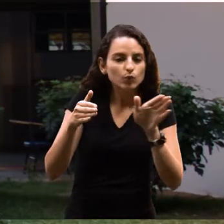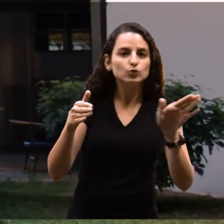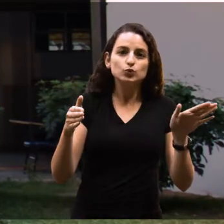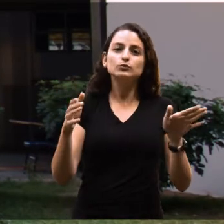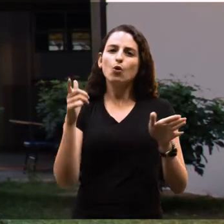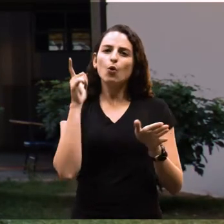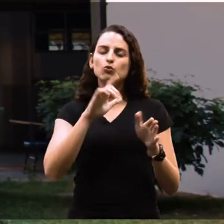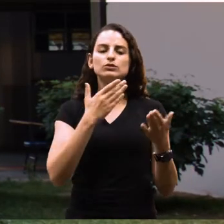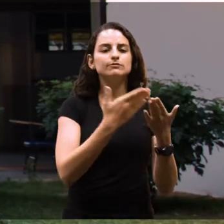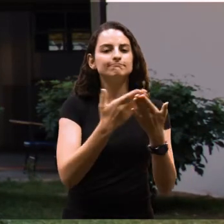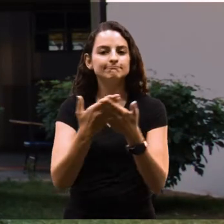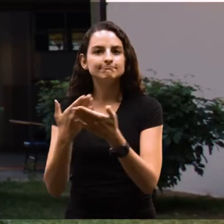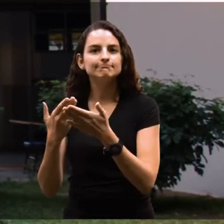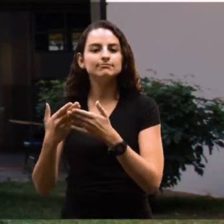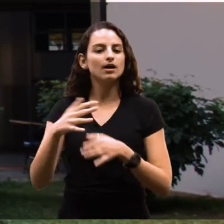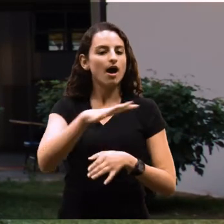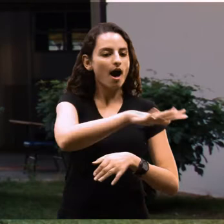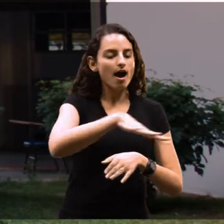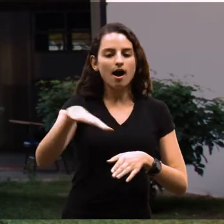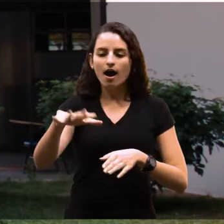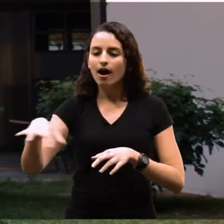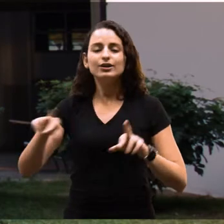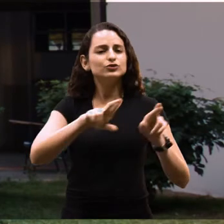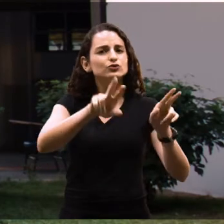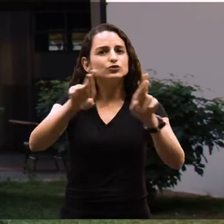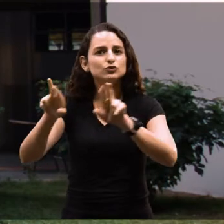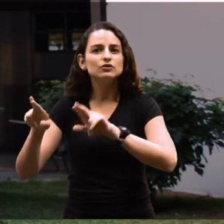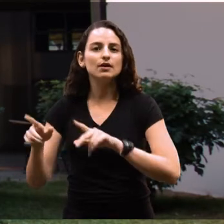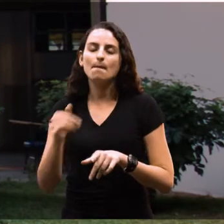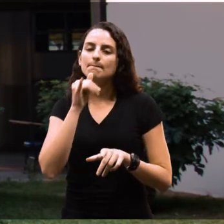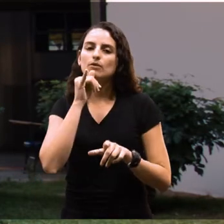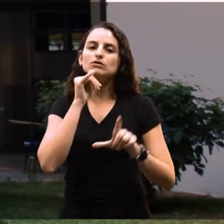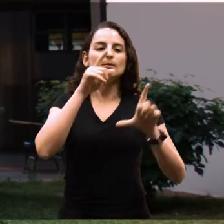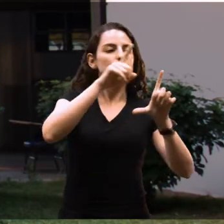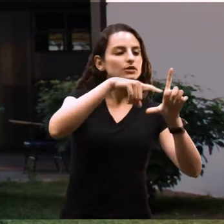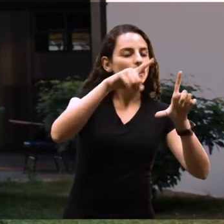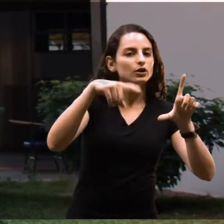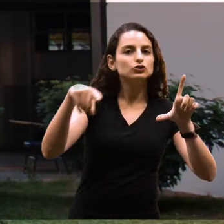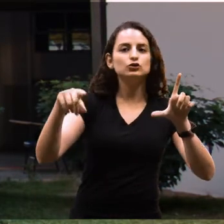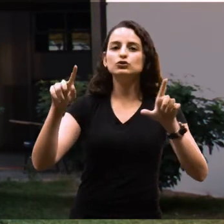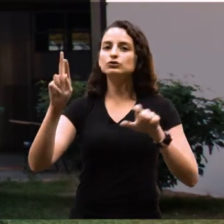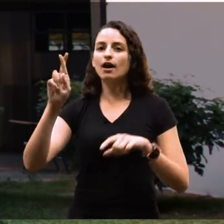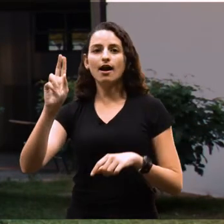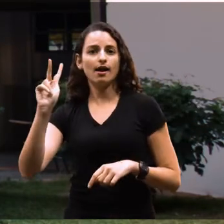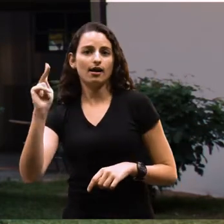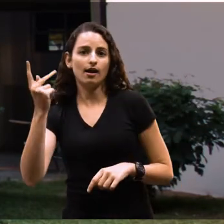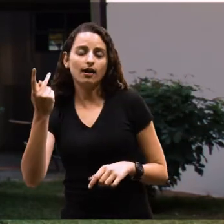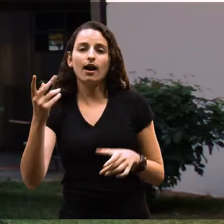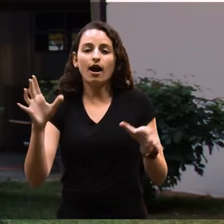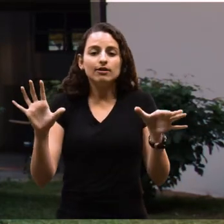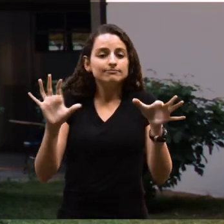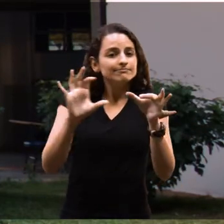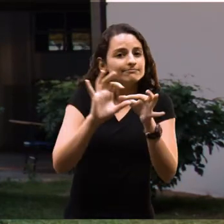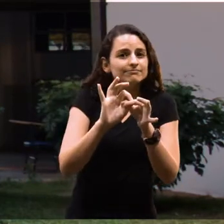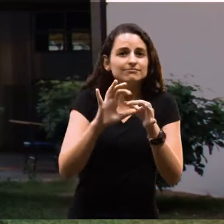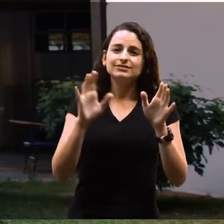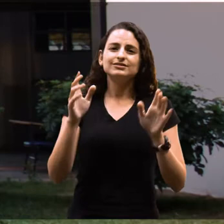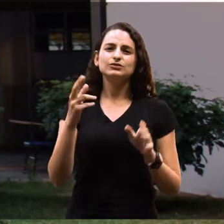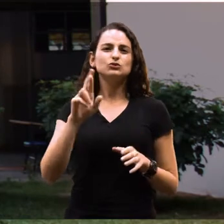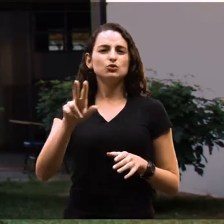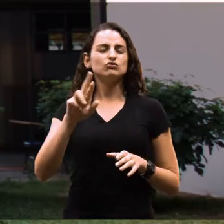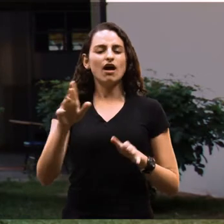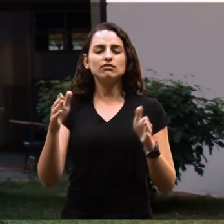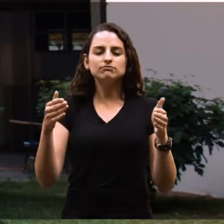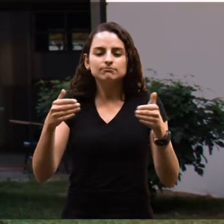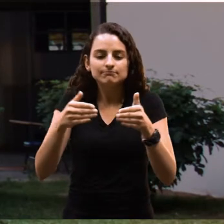estudar diferentes áreas, políticas, por exemplo, estatística e recursos humanos, e não só